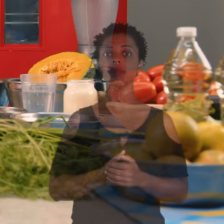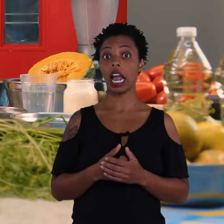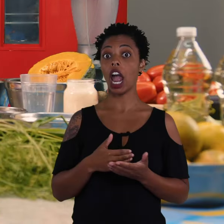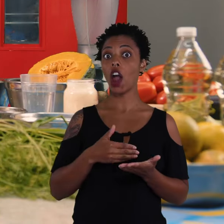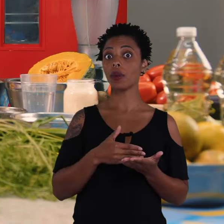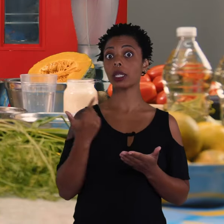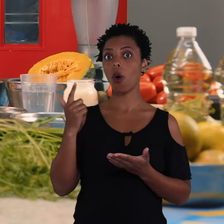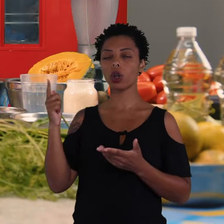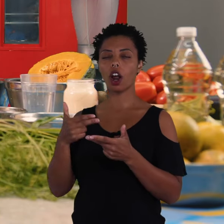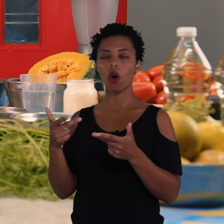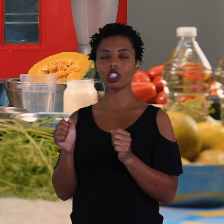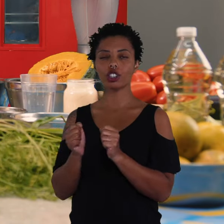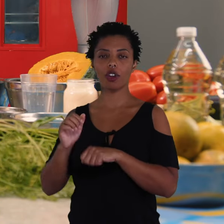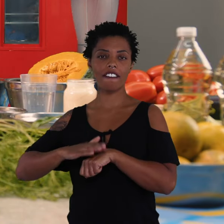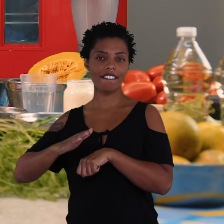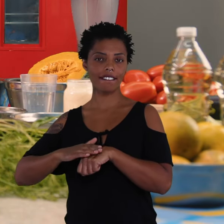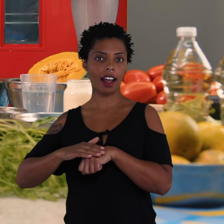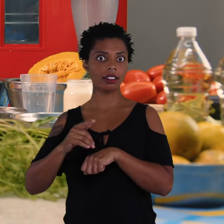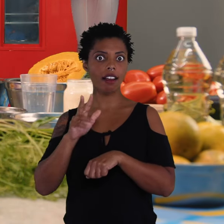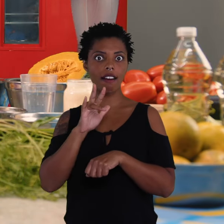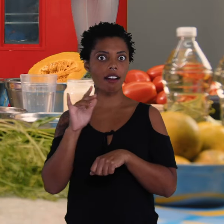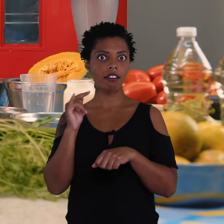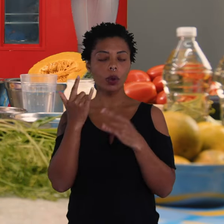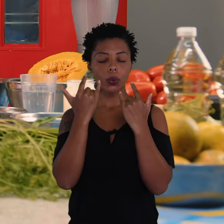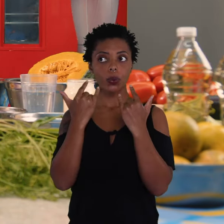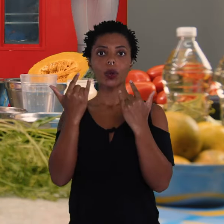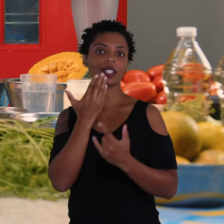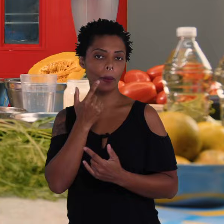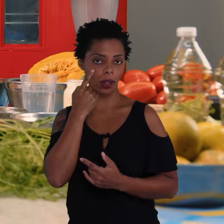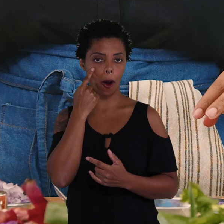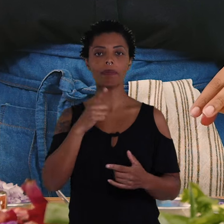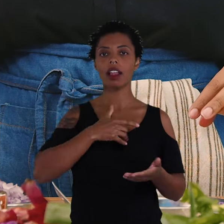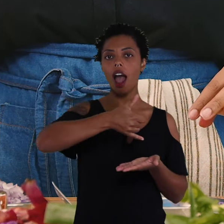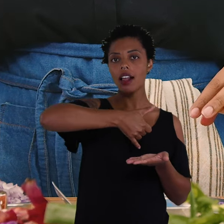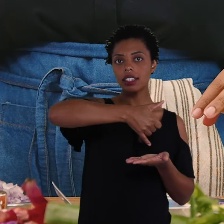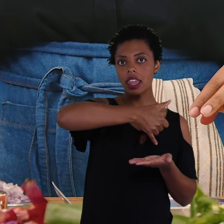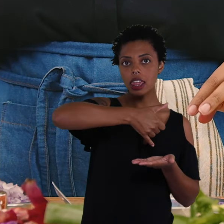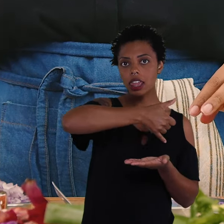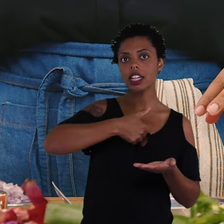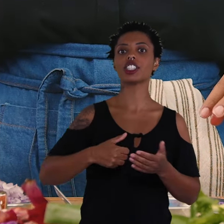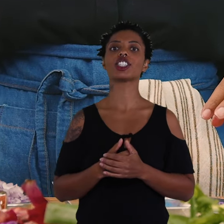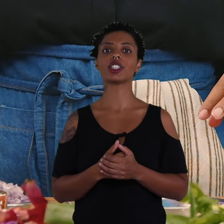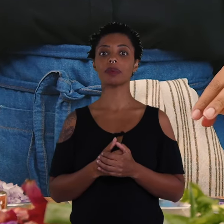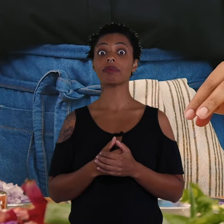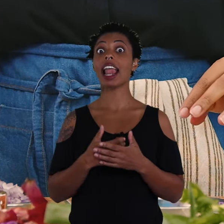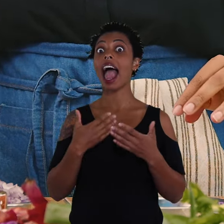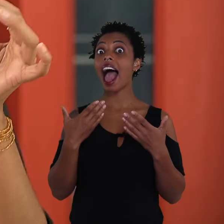e aí eu já vou ir fazendo uma outra coisa junto que vai dar todo o tchan para essa receita. Aqui eu tenho azeite